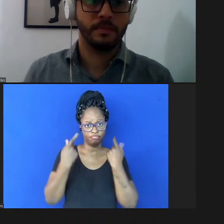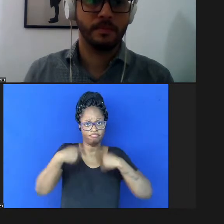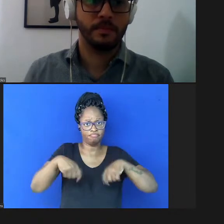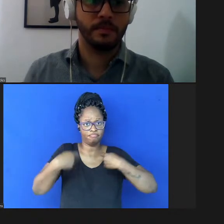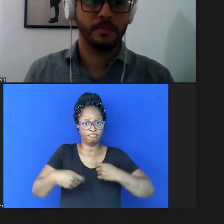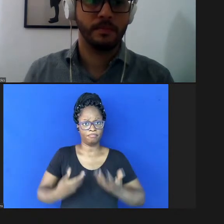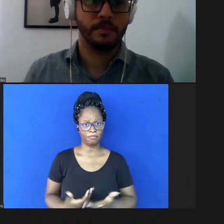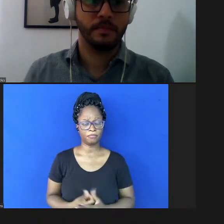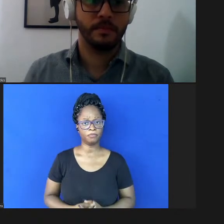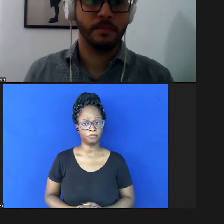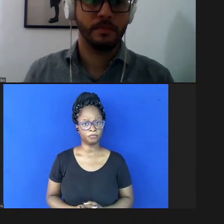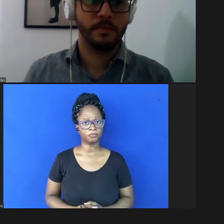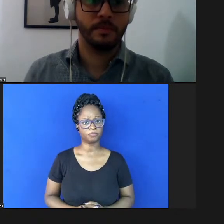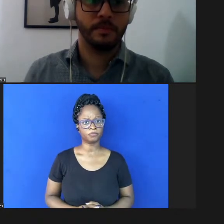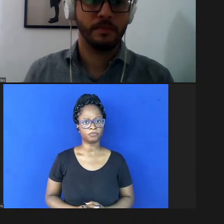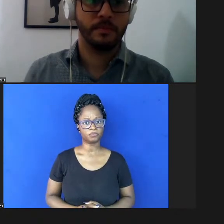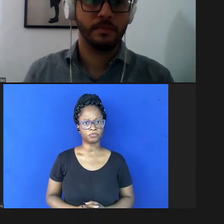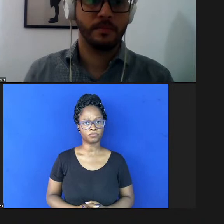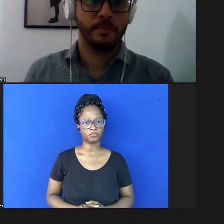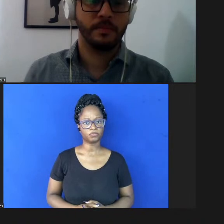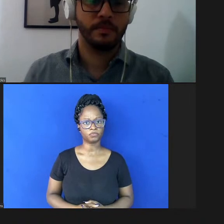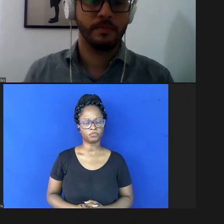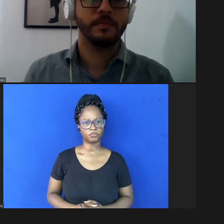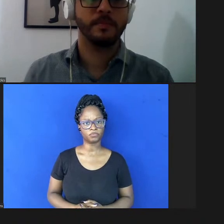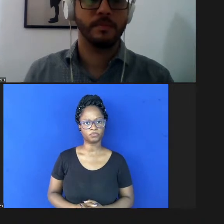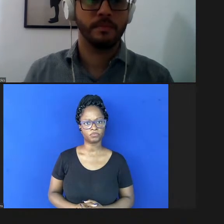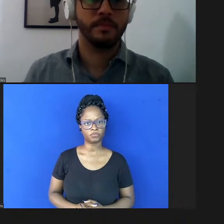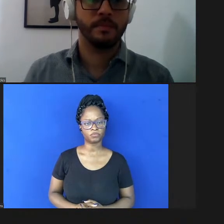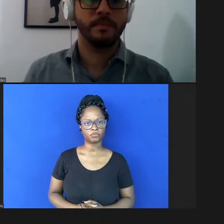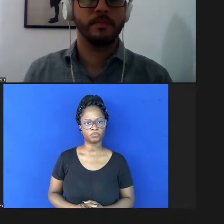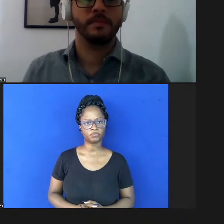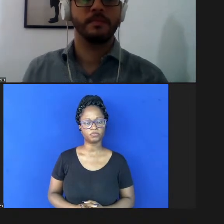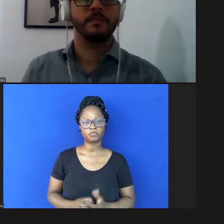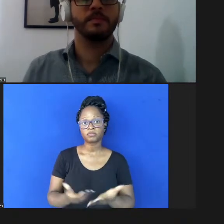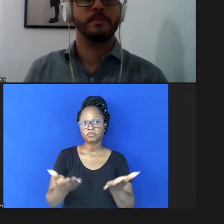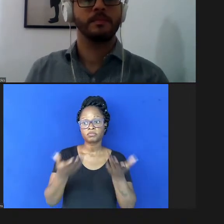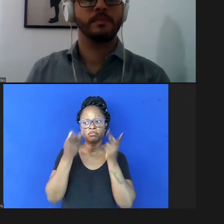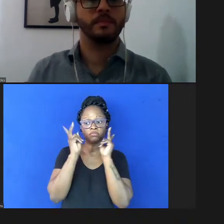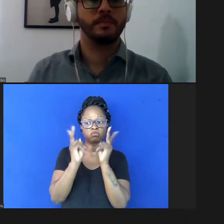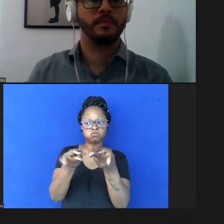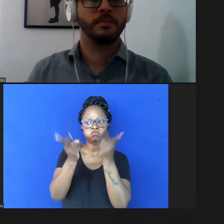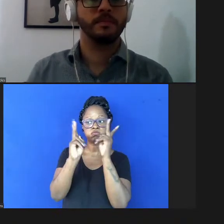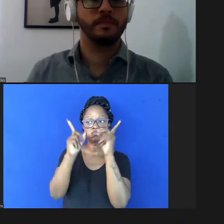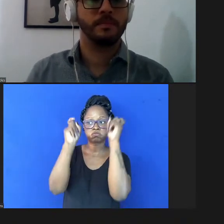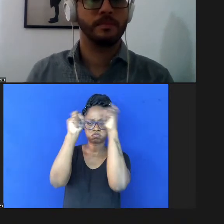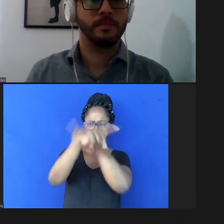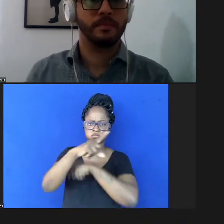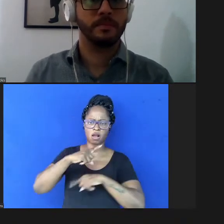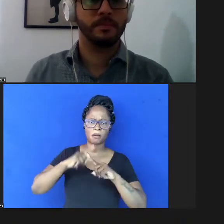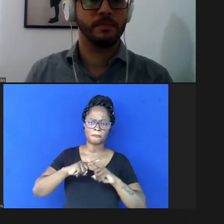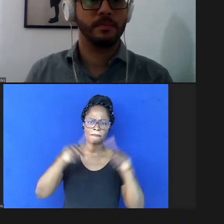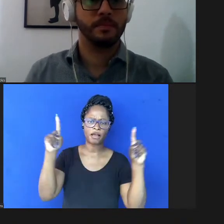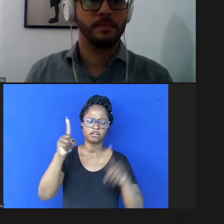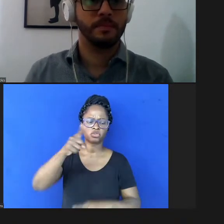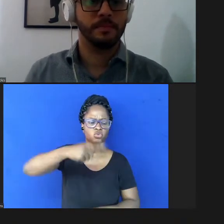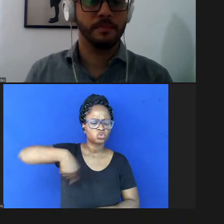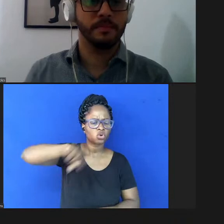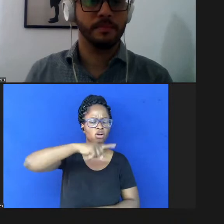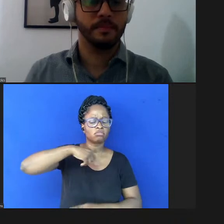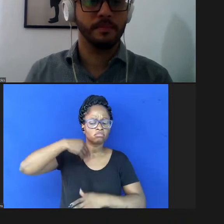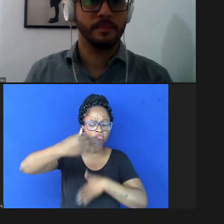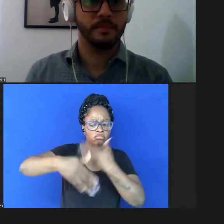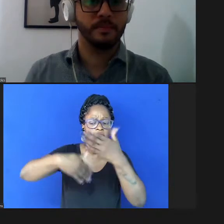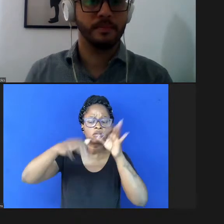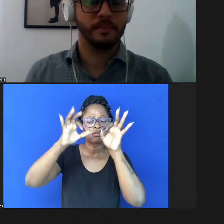vai permanecer sendo uma dificuldade porém eu acho que nós estamos na direção correta